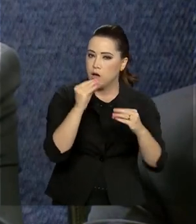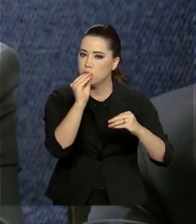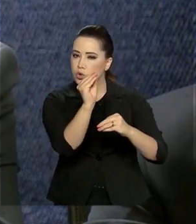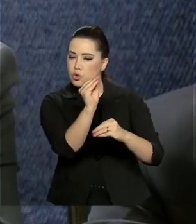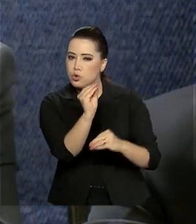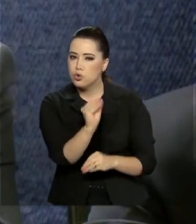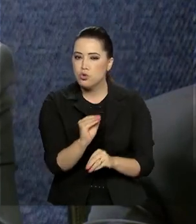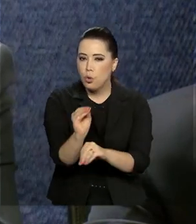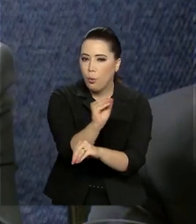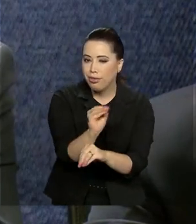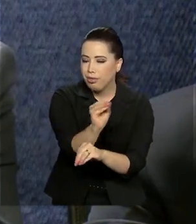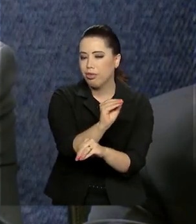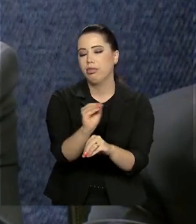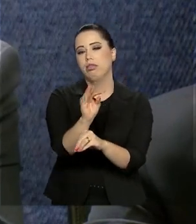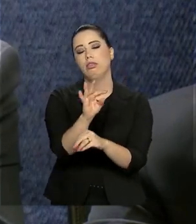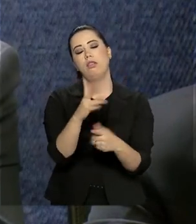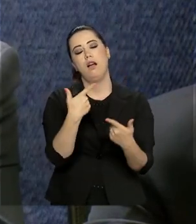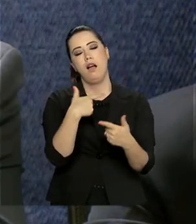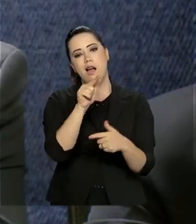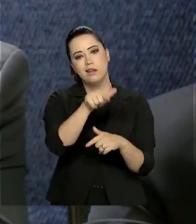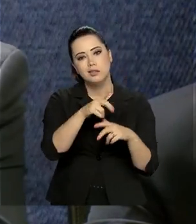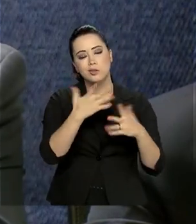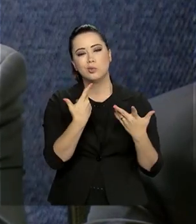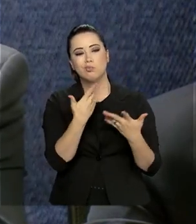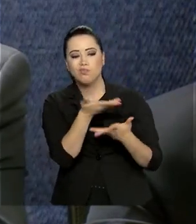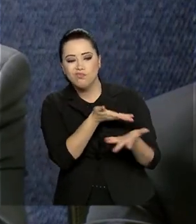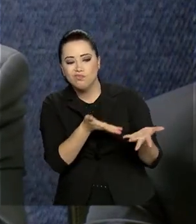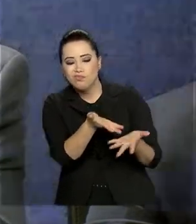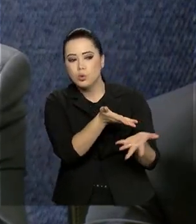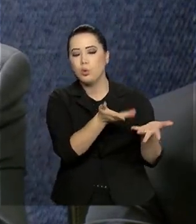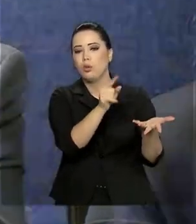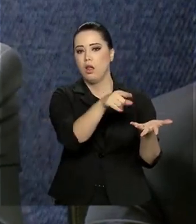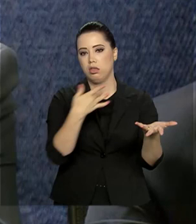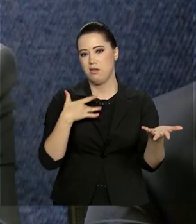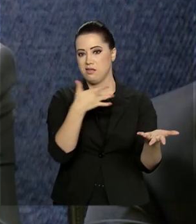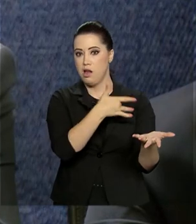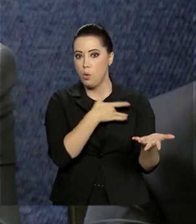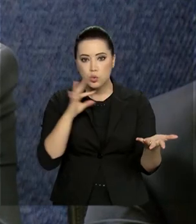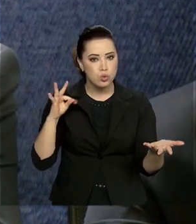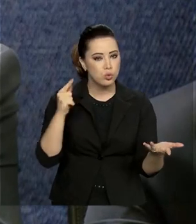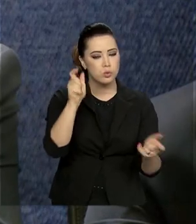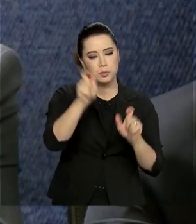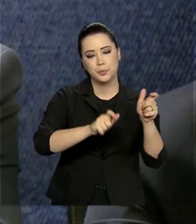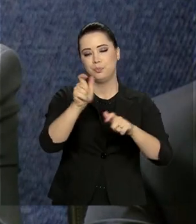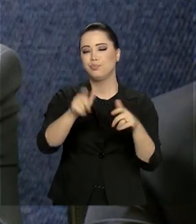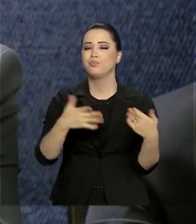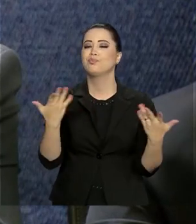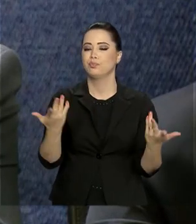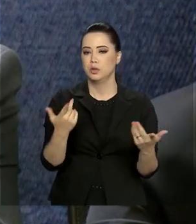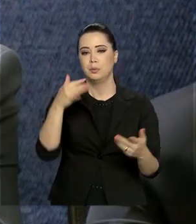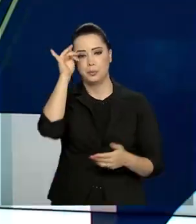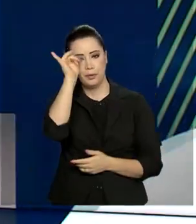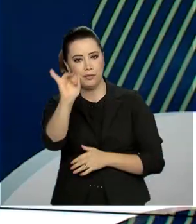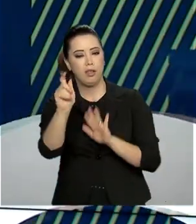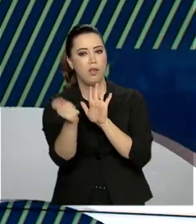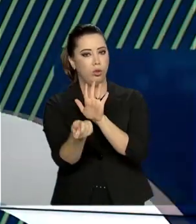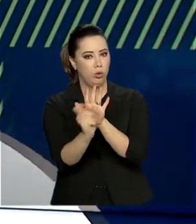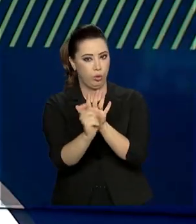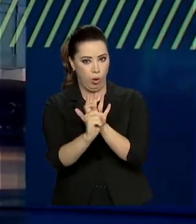braço da terapêutica, do tratamento, do acompanhamento, dessa luta toda que a gente tem contra as drogas.